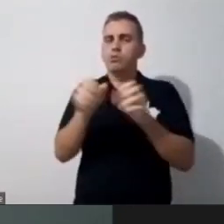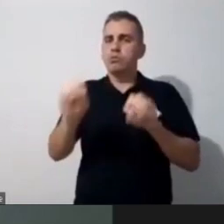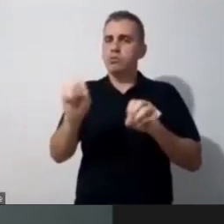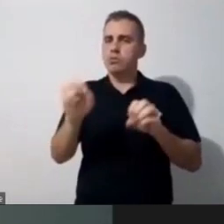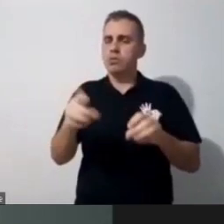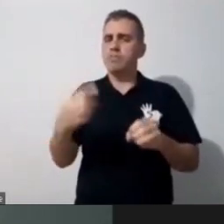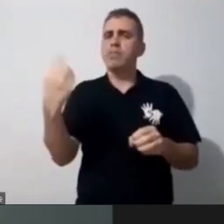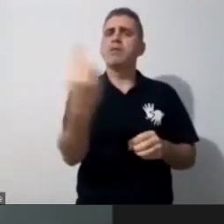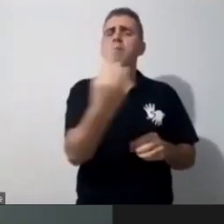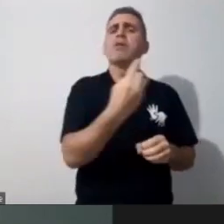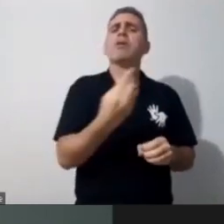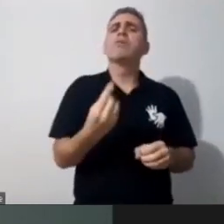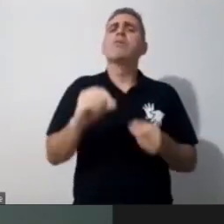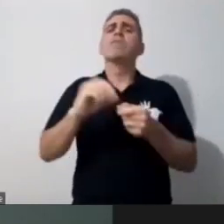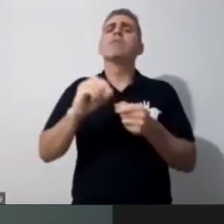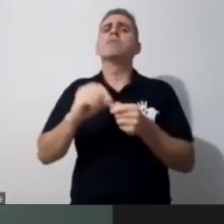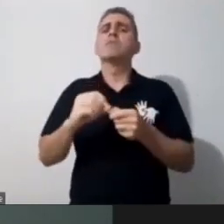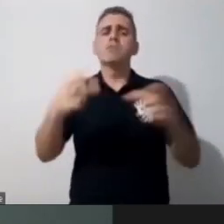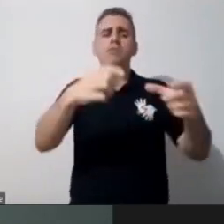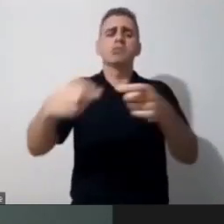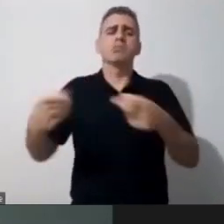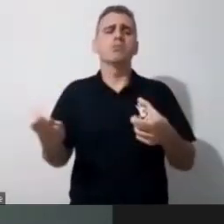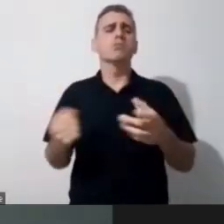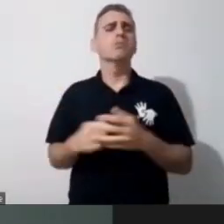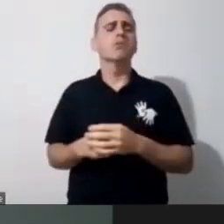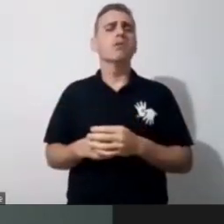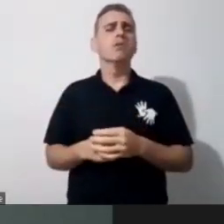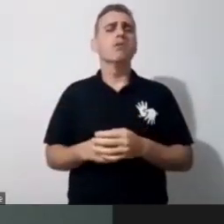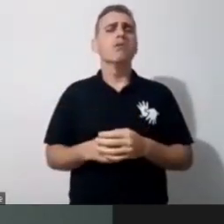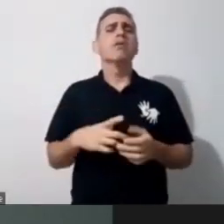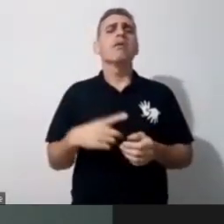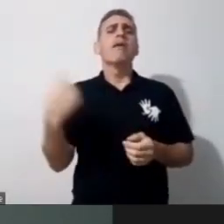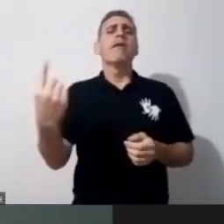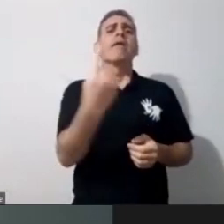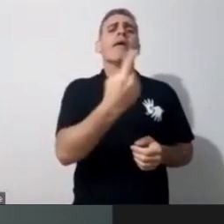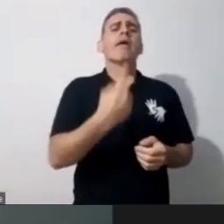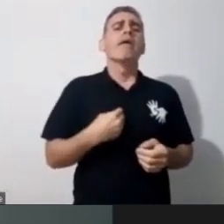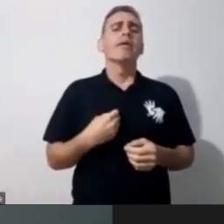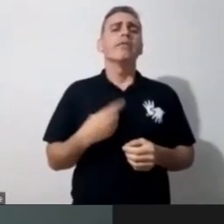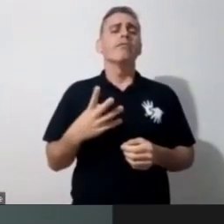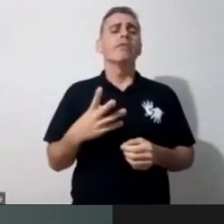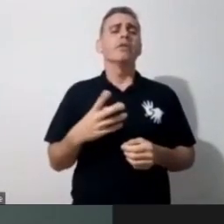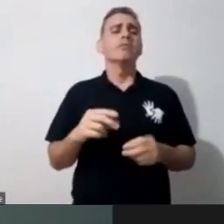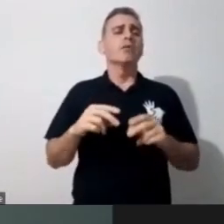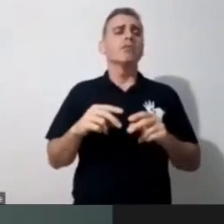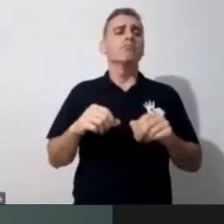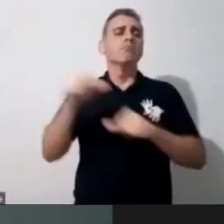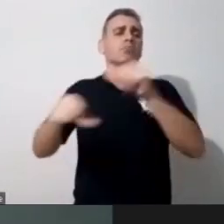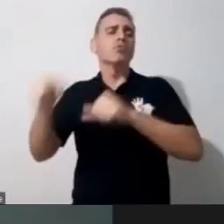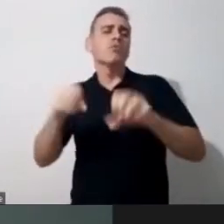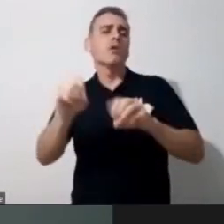dentro desse espaço? o que cada um de nós tá fazendo pra mudar a educação, né,